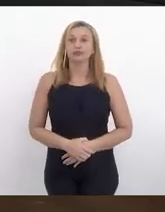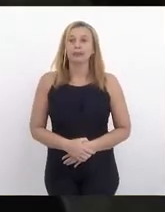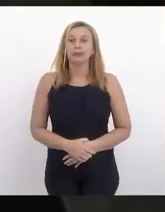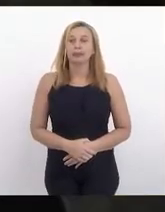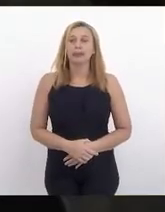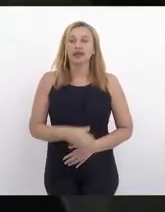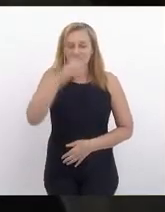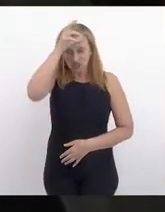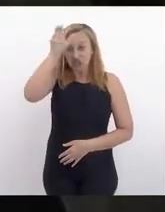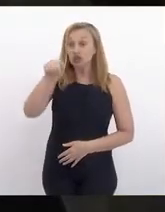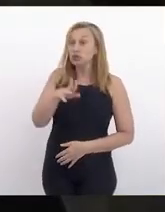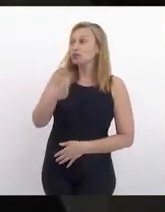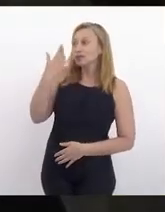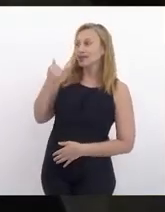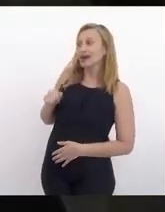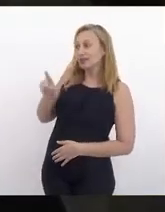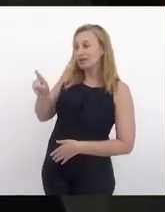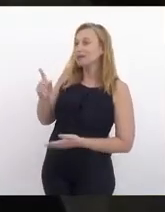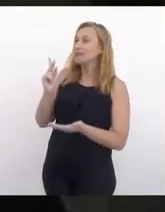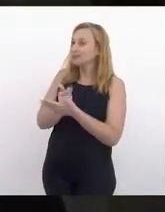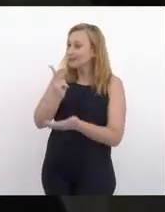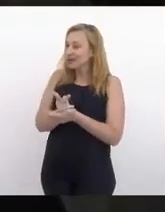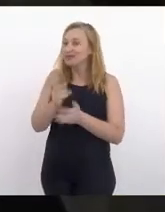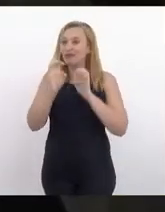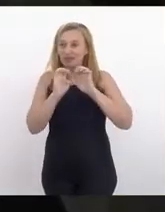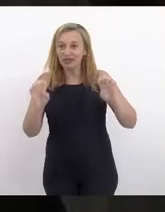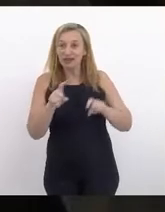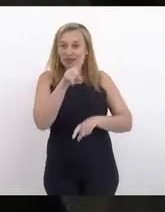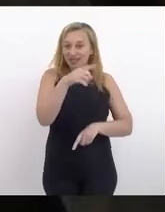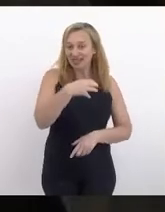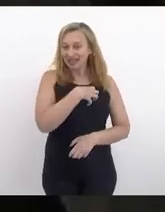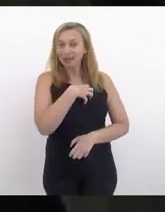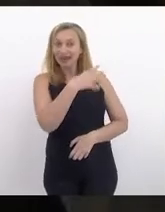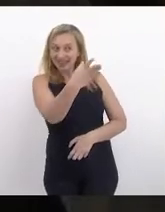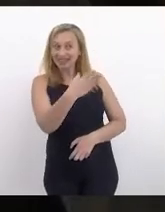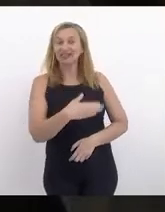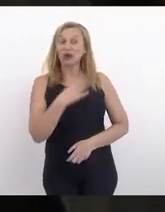Tia Uju sabe disso, apesar de evangélica, porque ela é da Bahia.